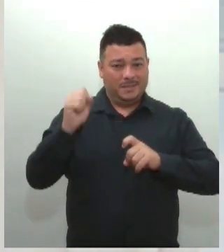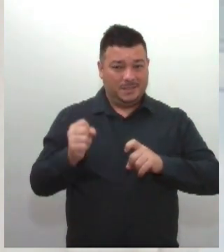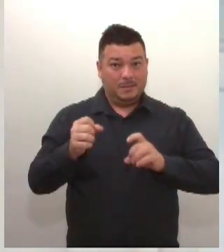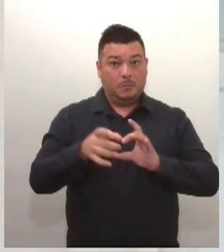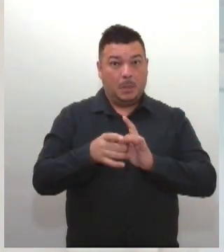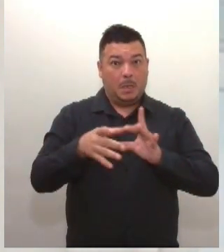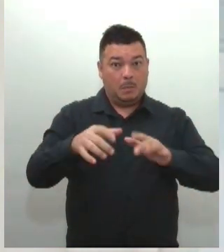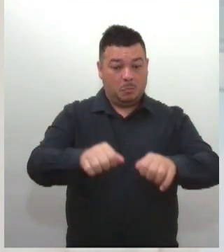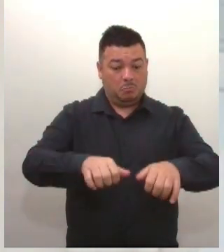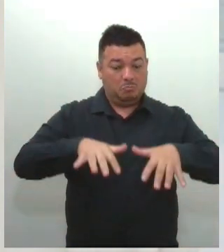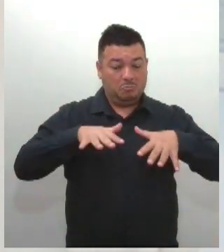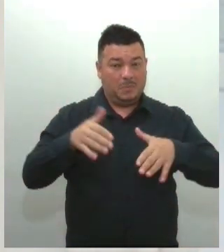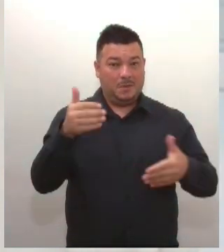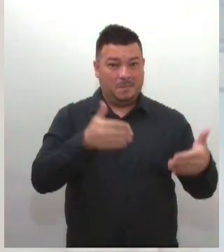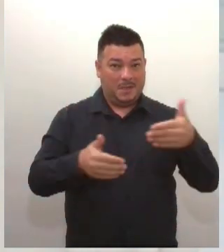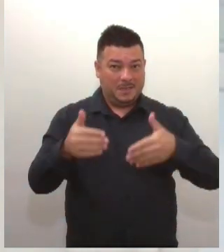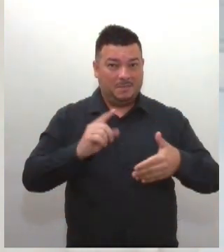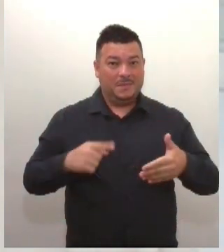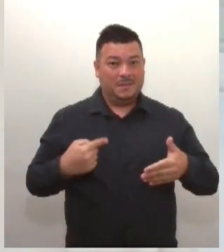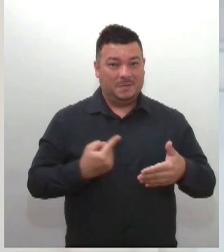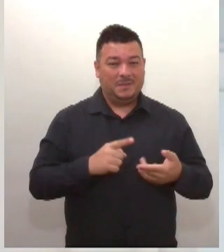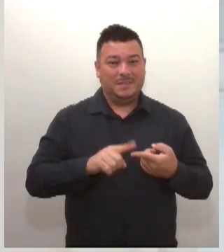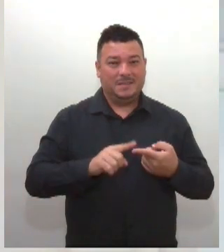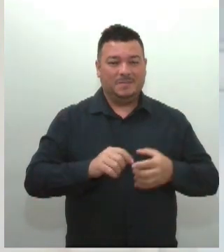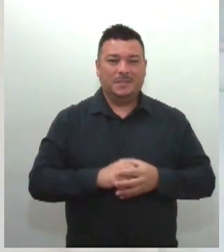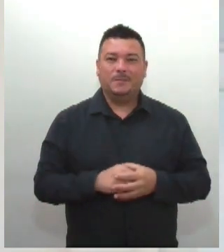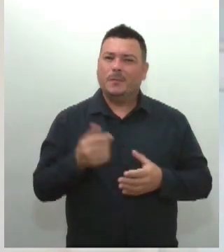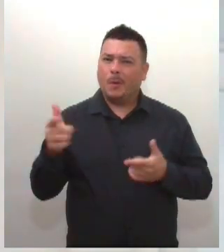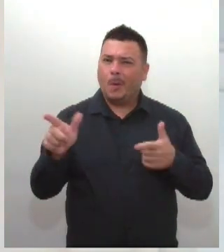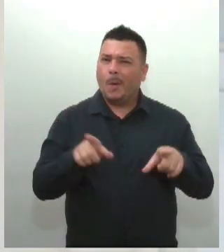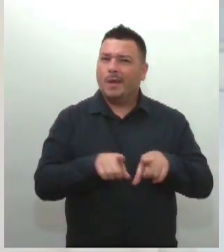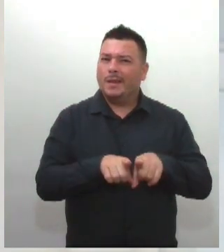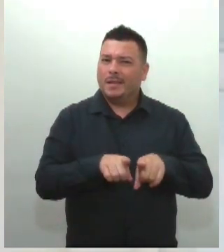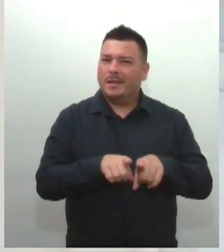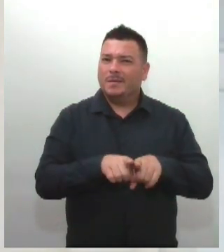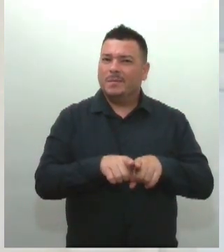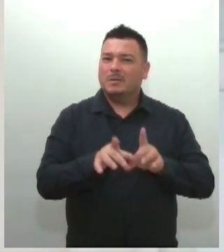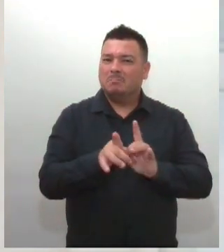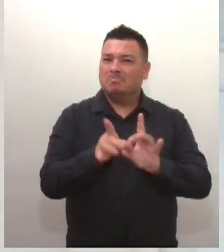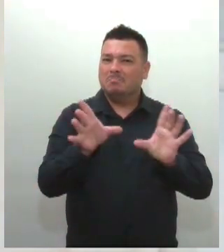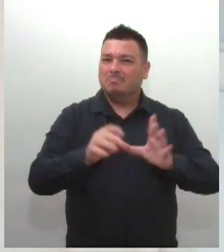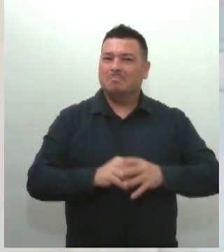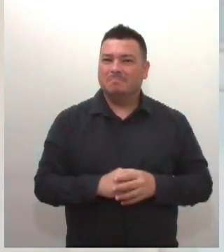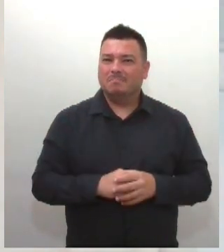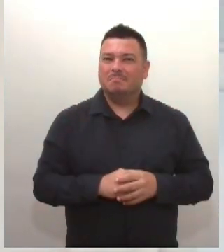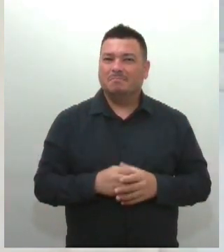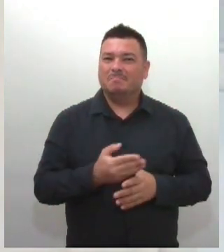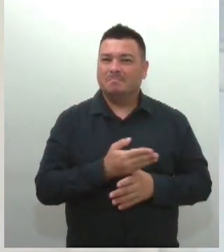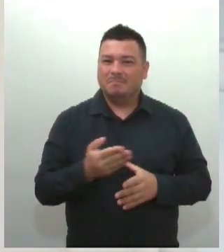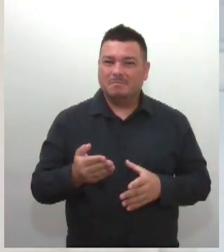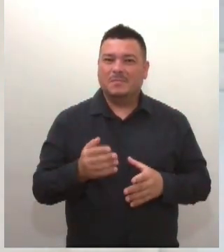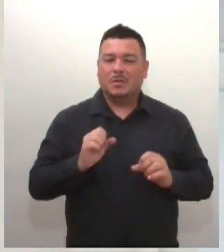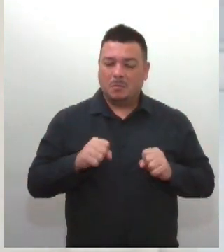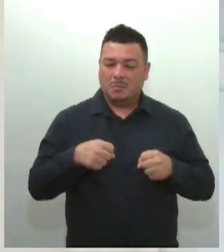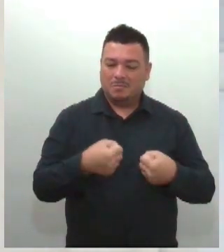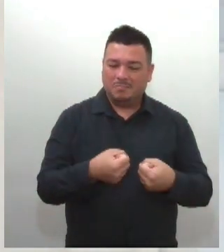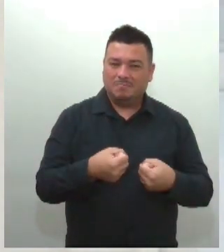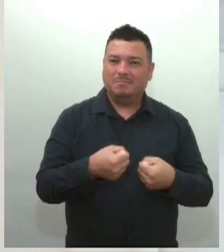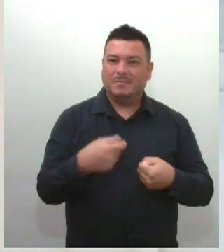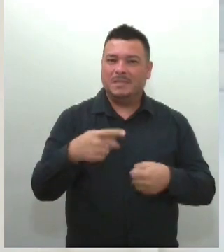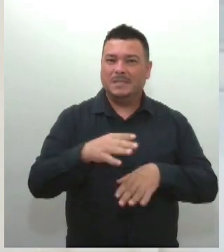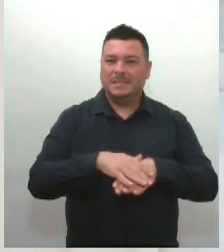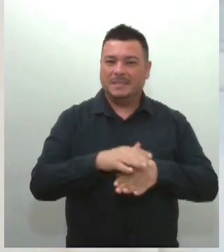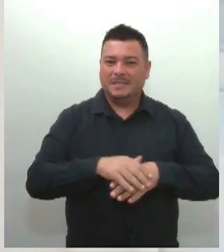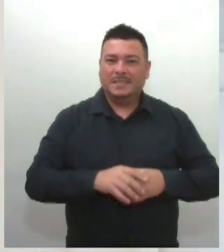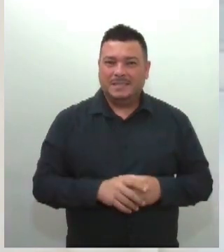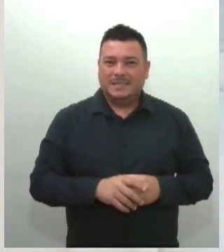participando também. Outras sociedades, como a Sobrames, também estão engajadas nisso daí. Então, também é uma